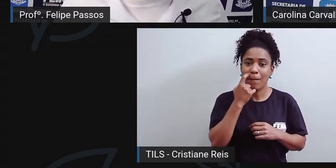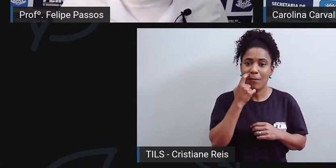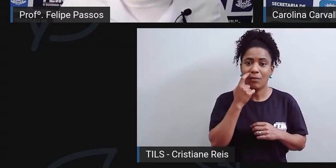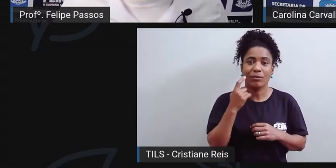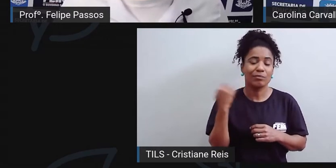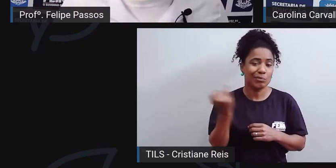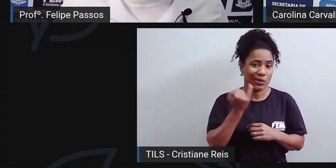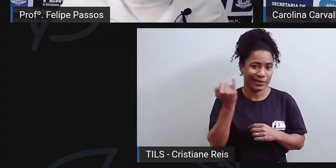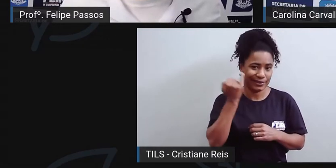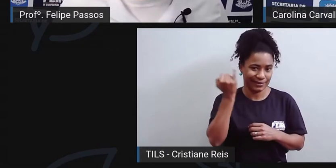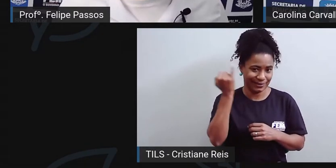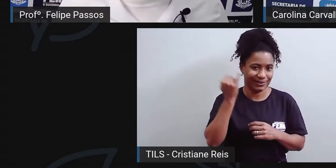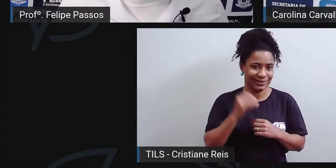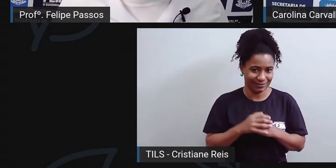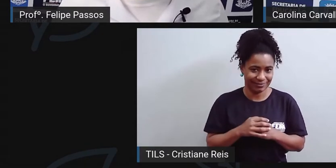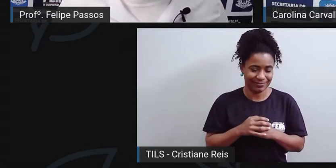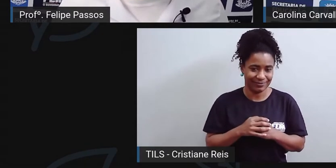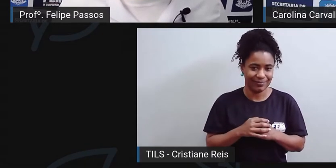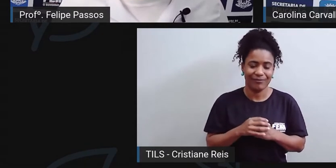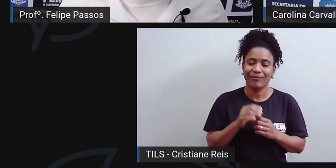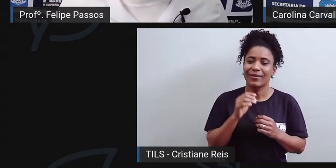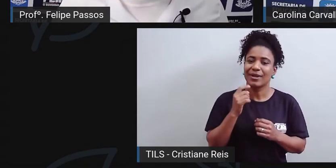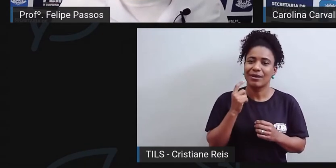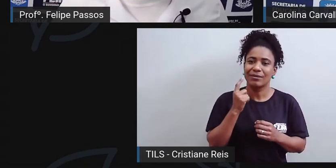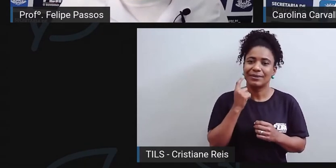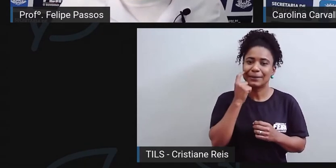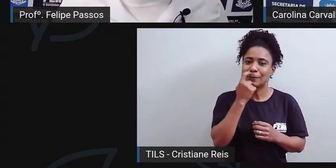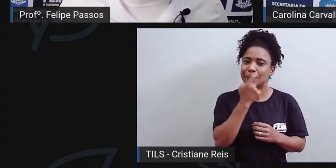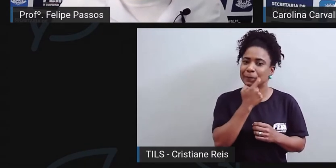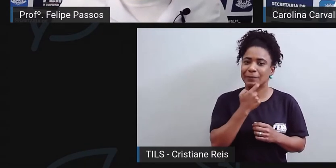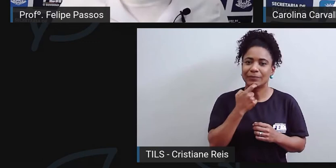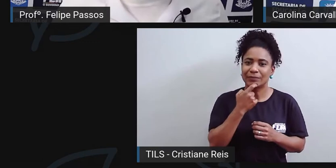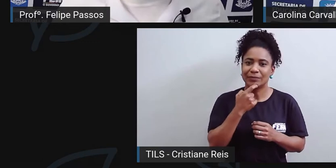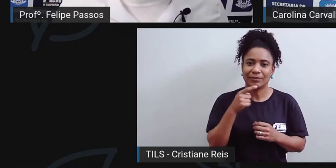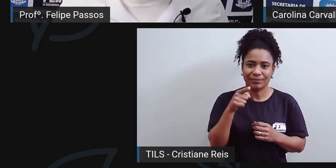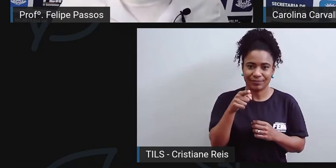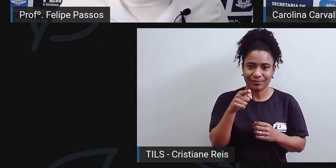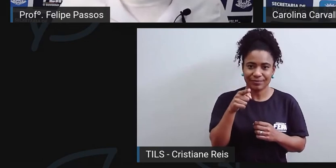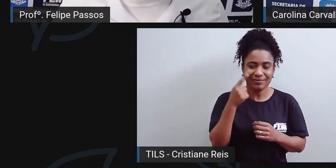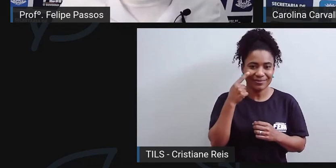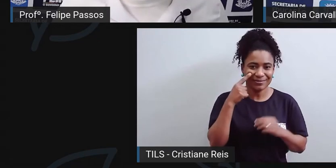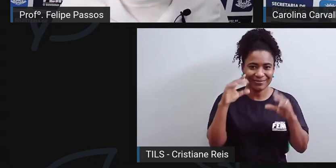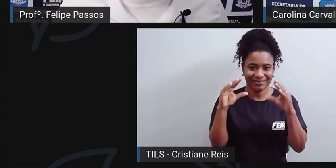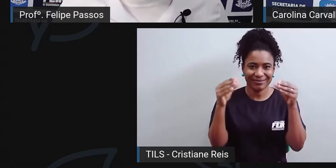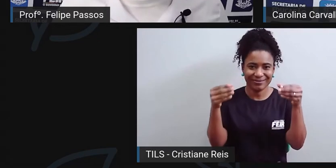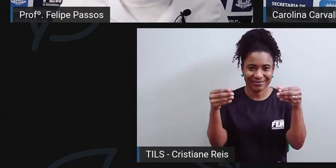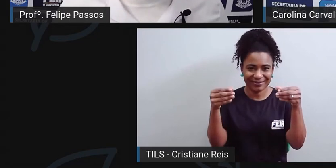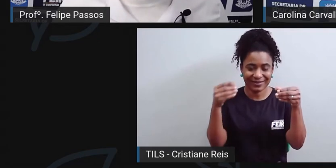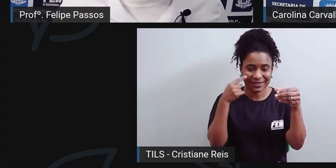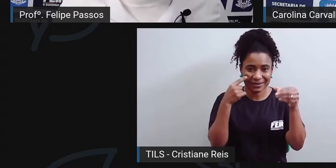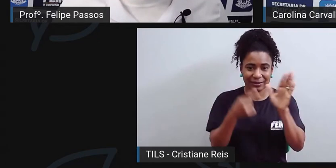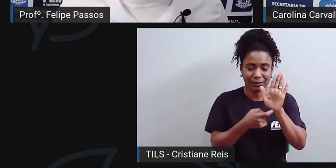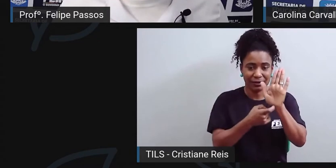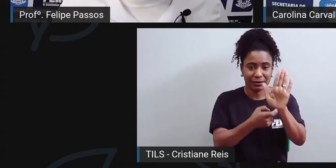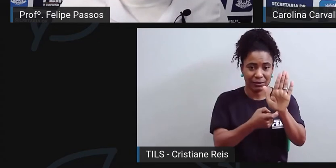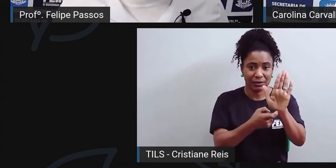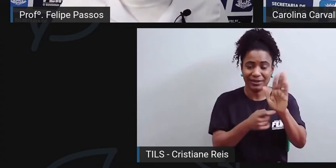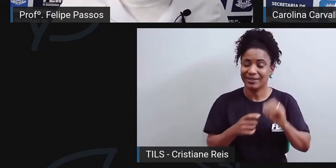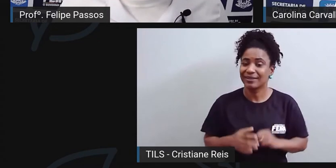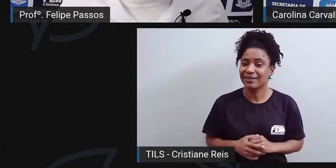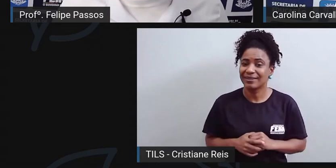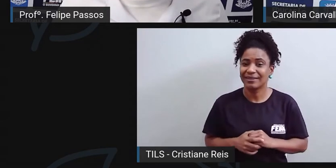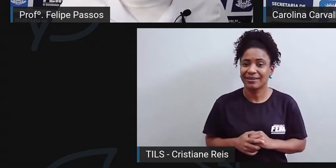organismo vivo. Então, como a gente já mostrou naquela outra imagem ali, você tem